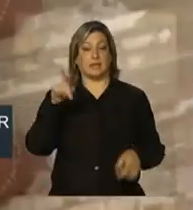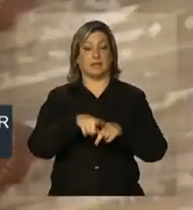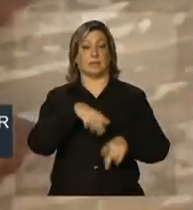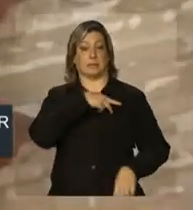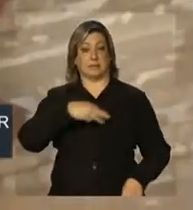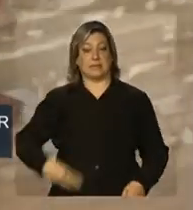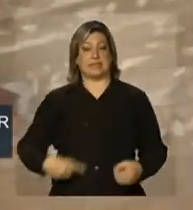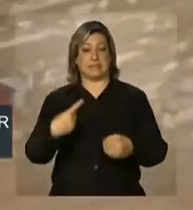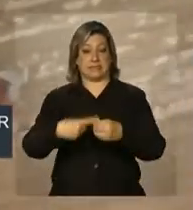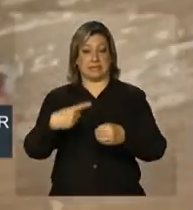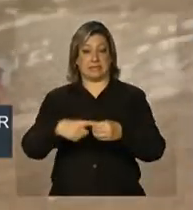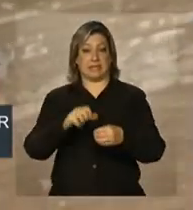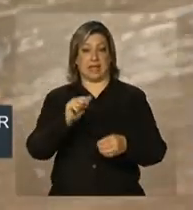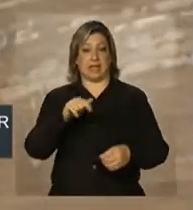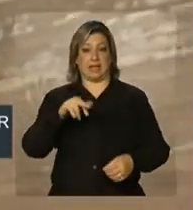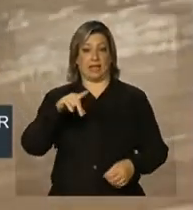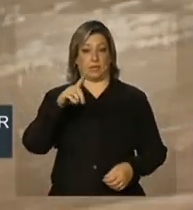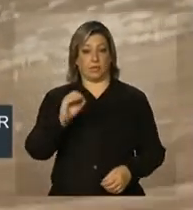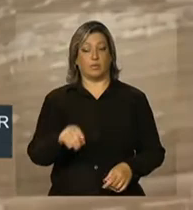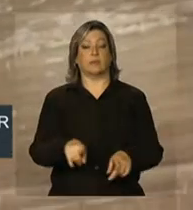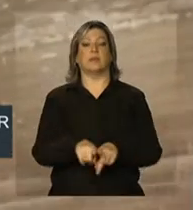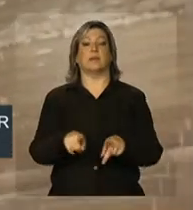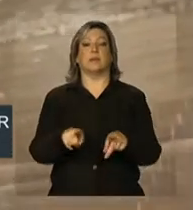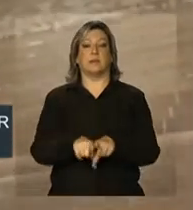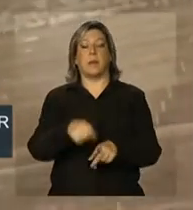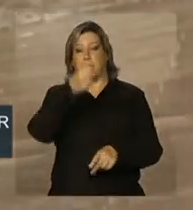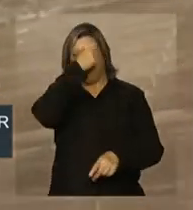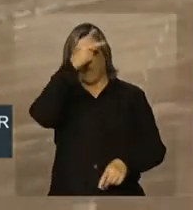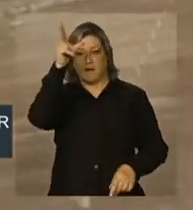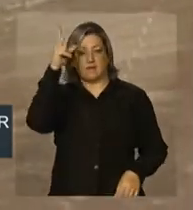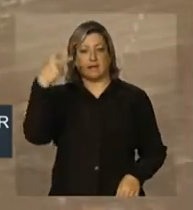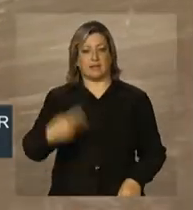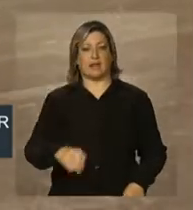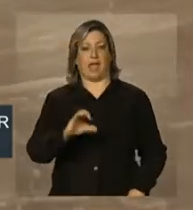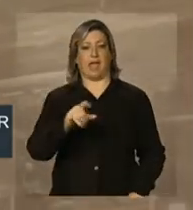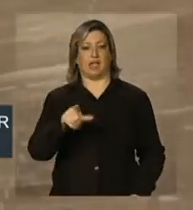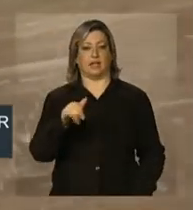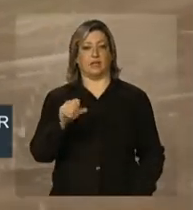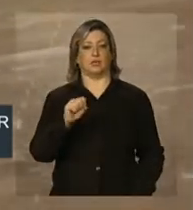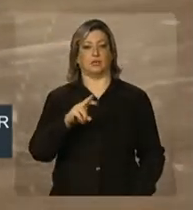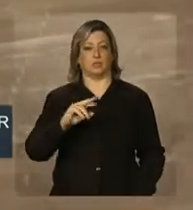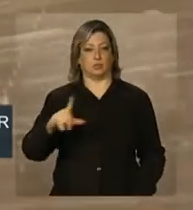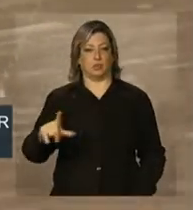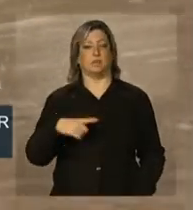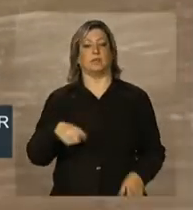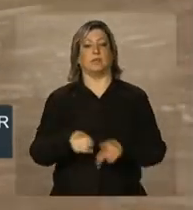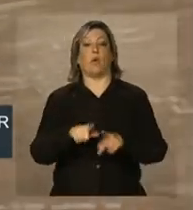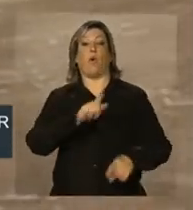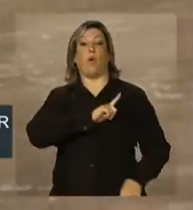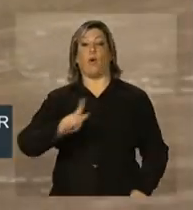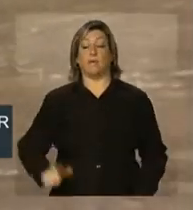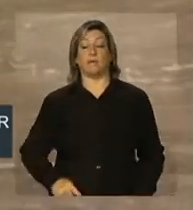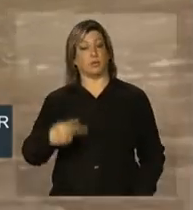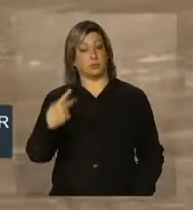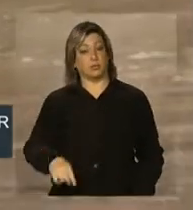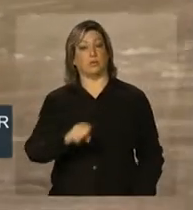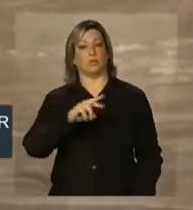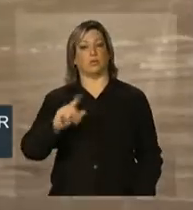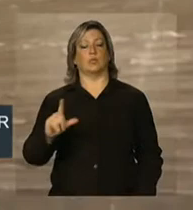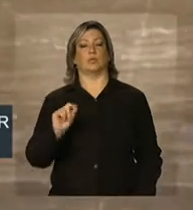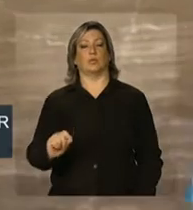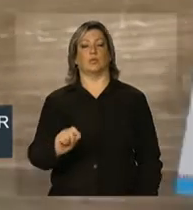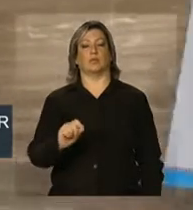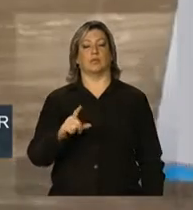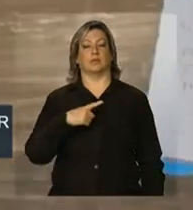ministro das cidades Aguinaldo, e também o prefeito aqui de Caxias do Sul, José Ivo Sartori, e o governador do Rio Grande do Sul,